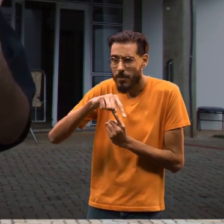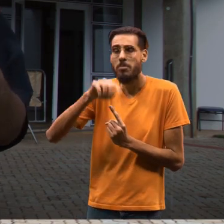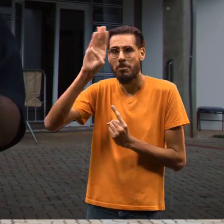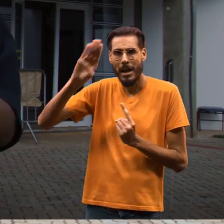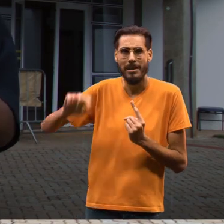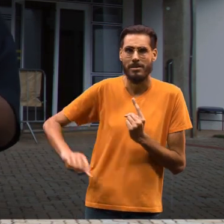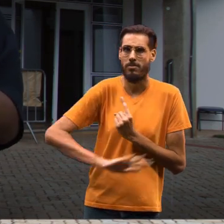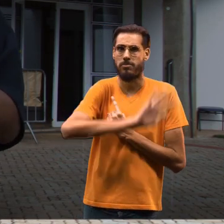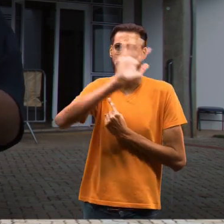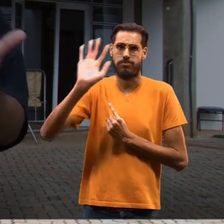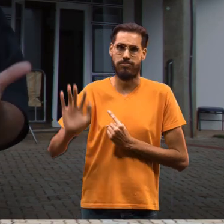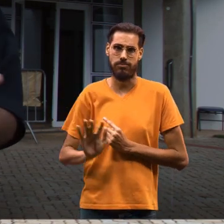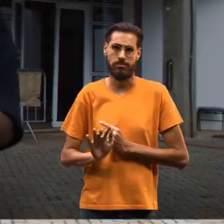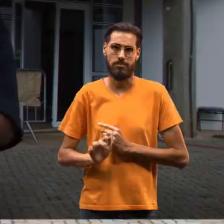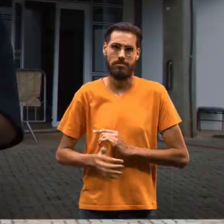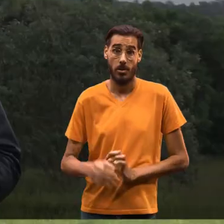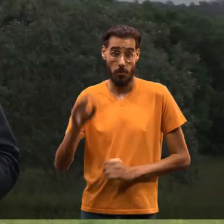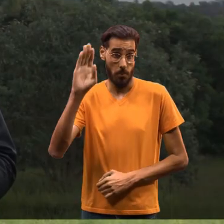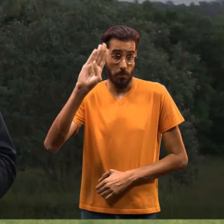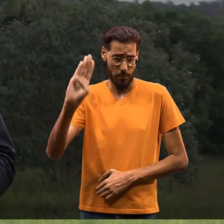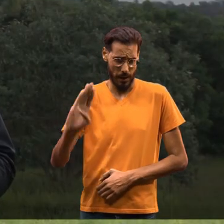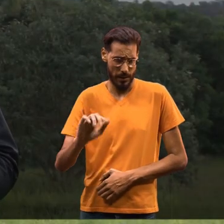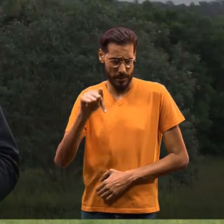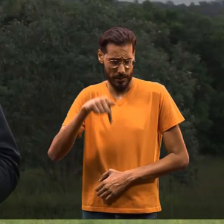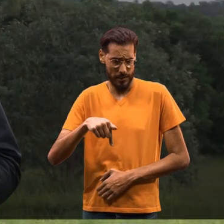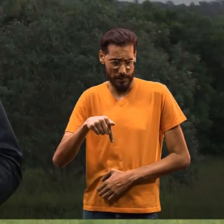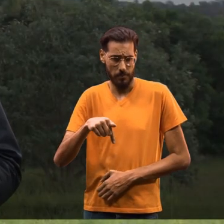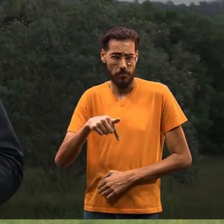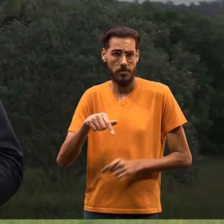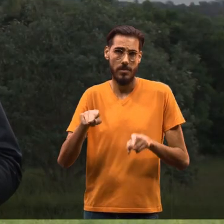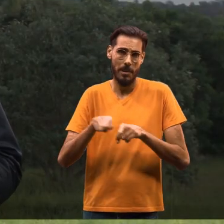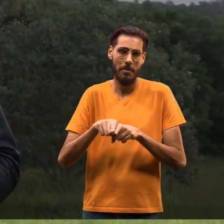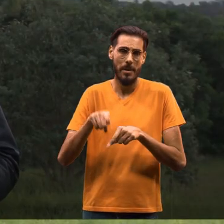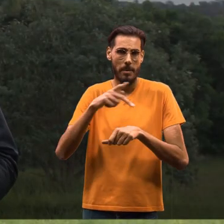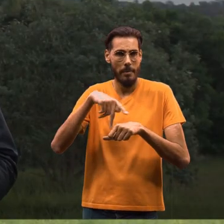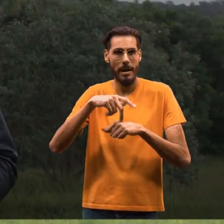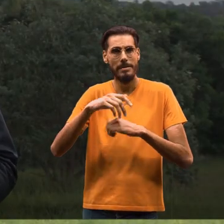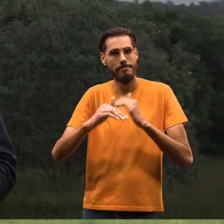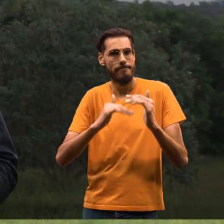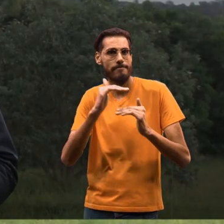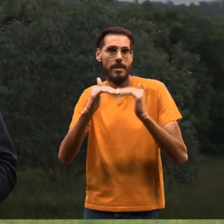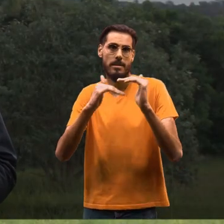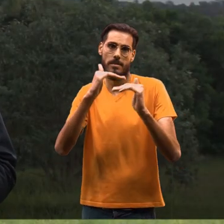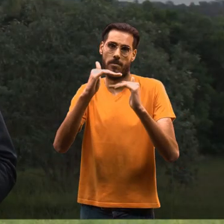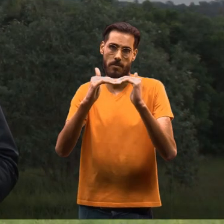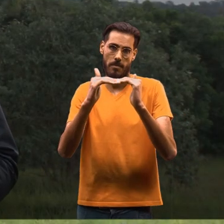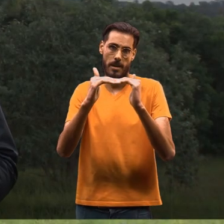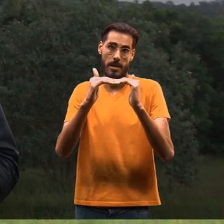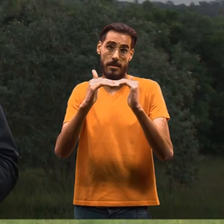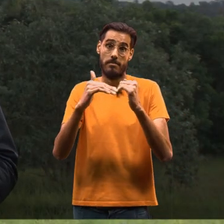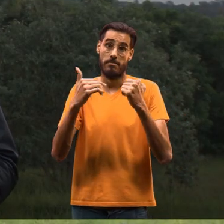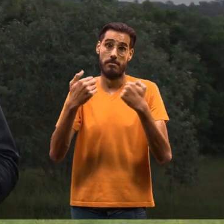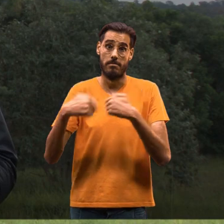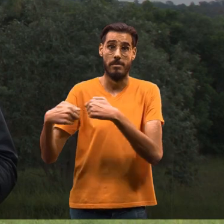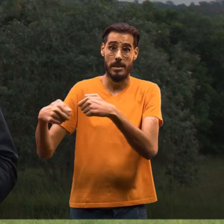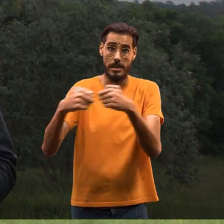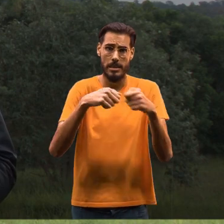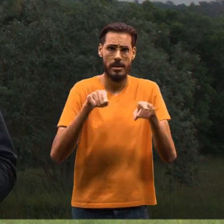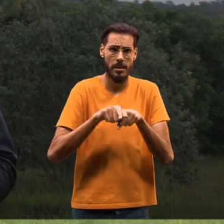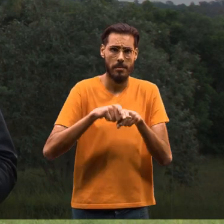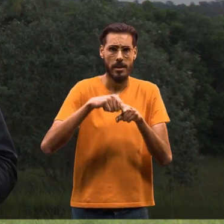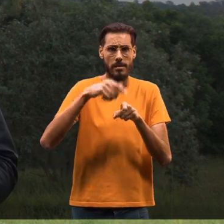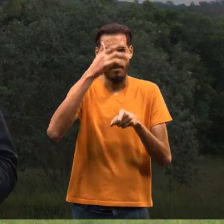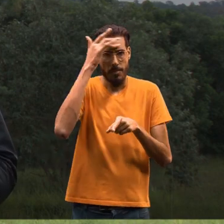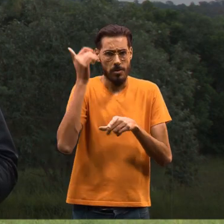região de Sorocaba, mas no país todo. E como o Brasil é um país também em desenvolvimento, ele demanda